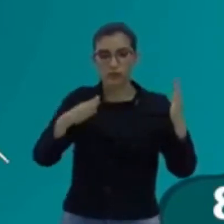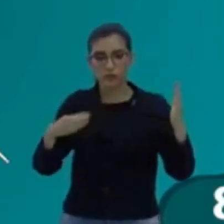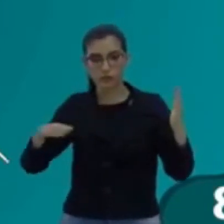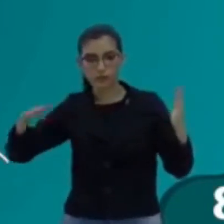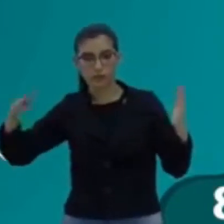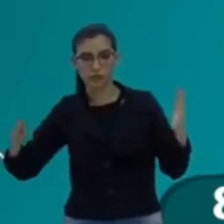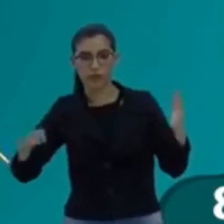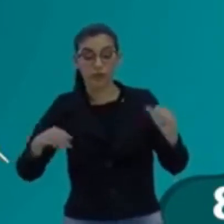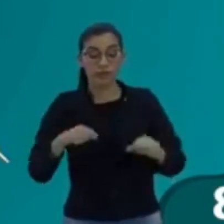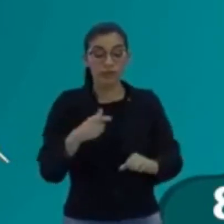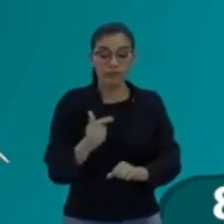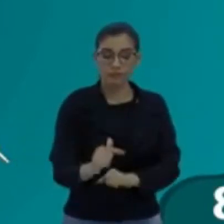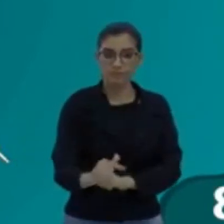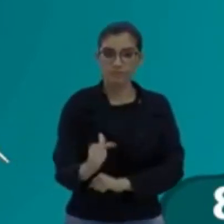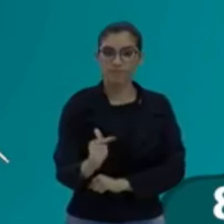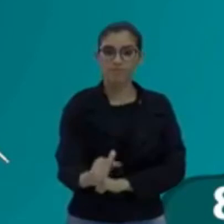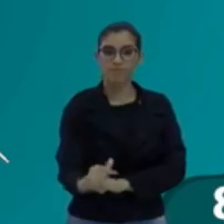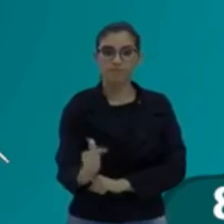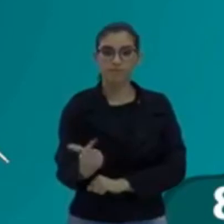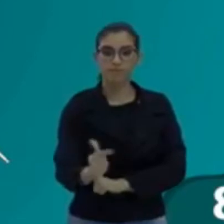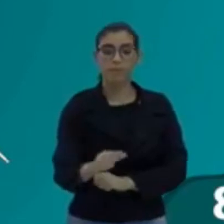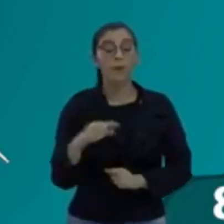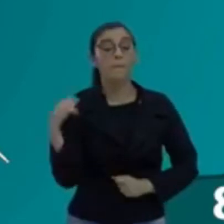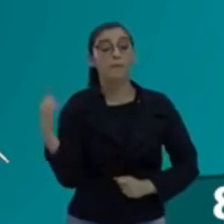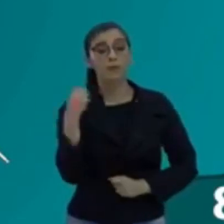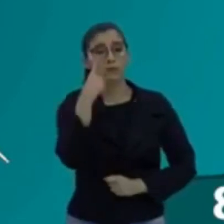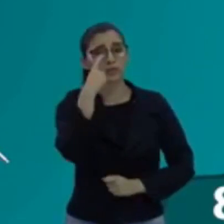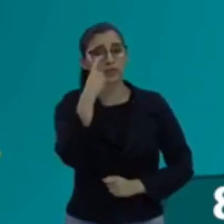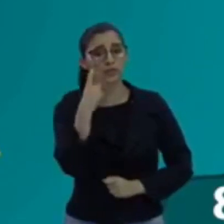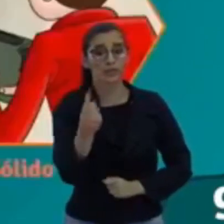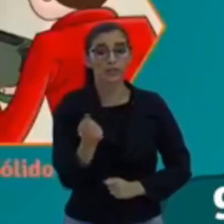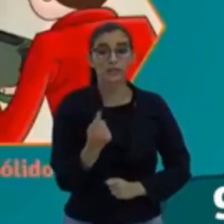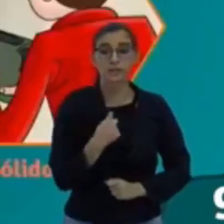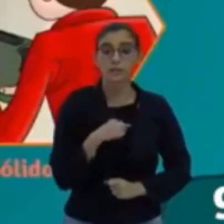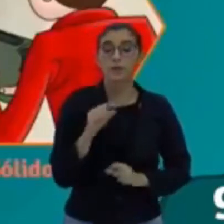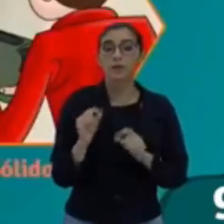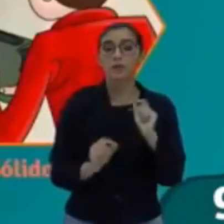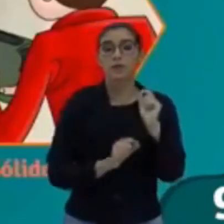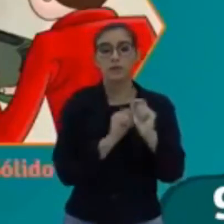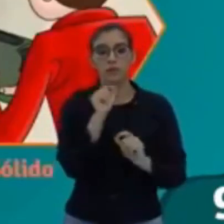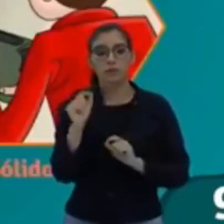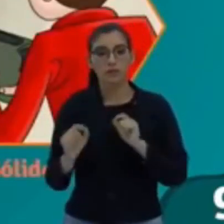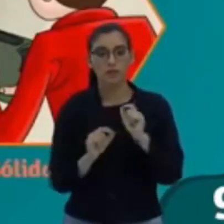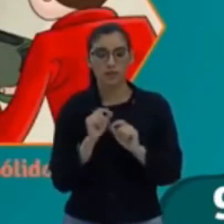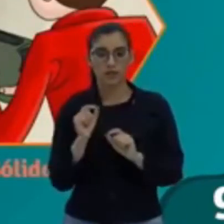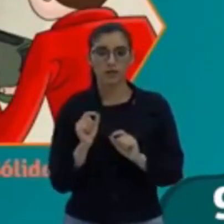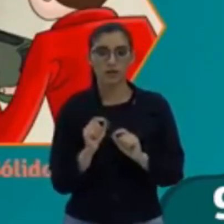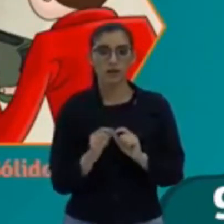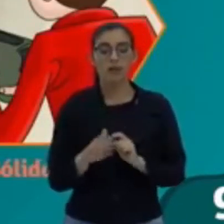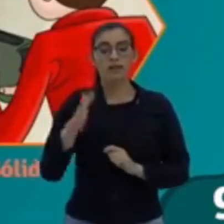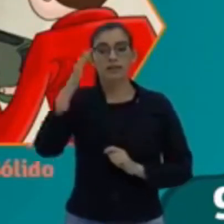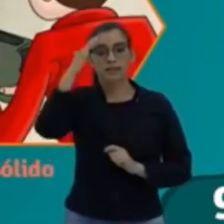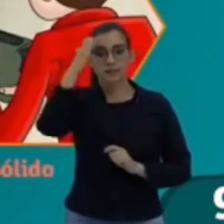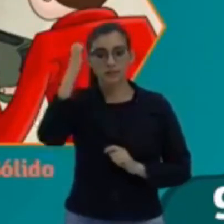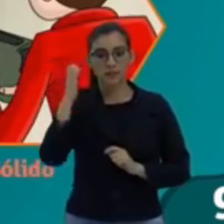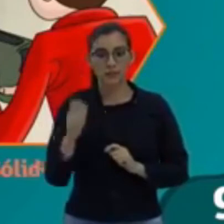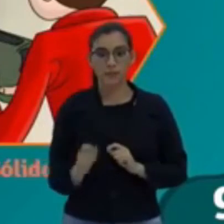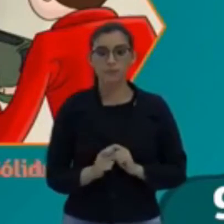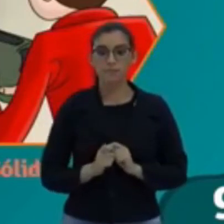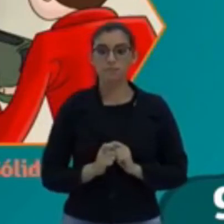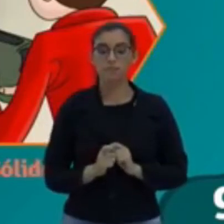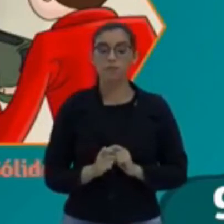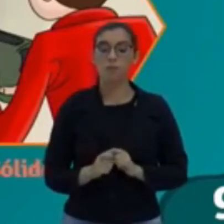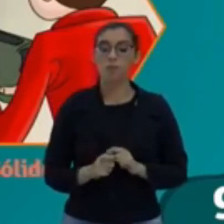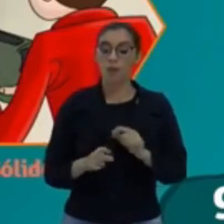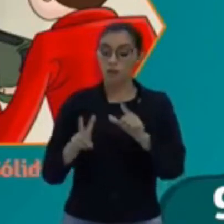onda. Mas, o que é interessante pra mim na velocidade, filho, é interessante tu saber que a